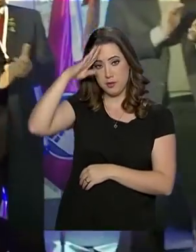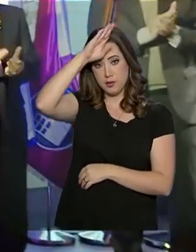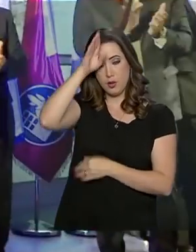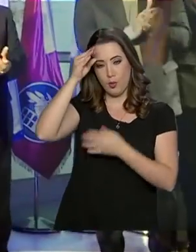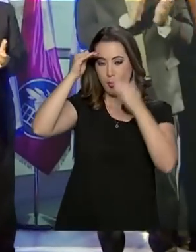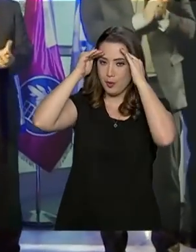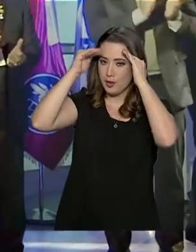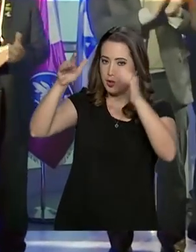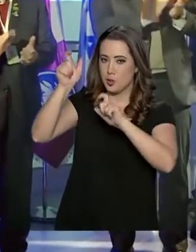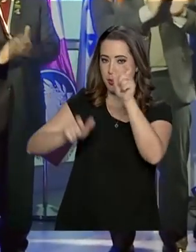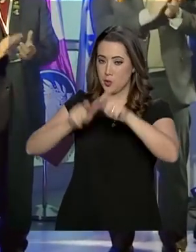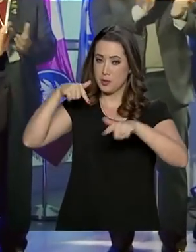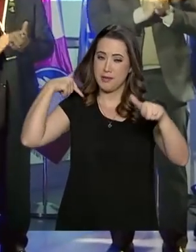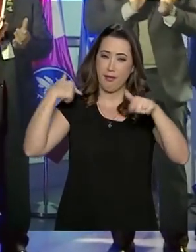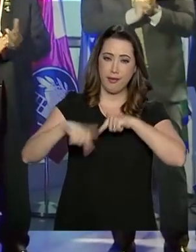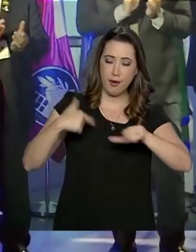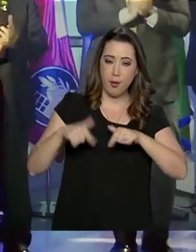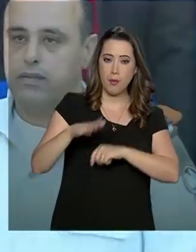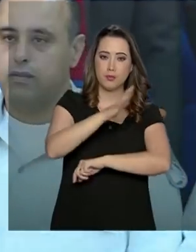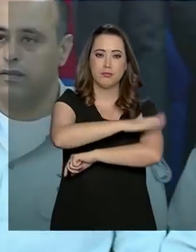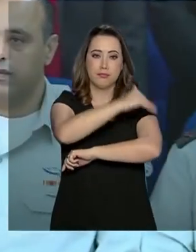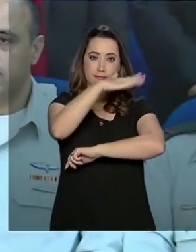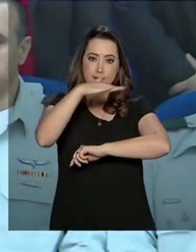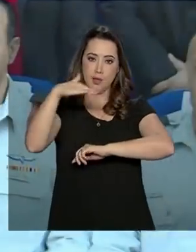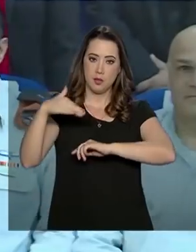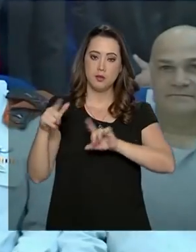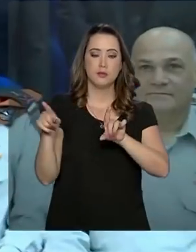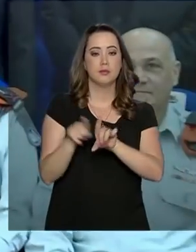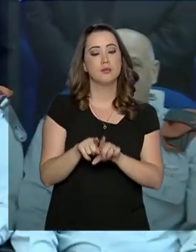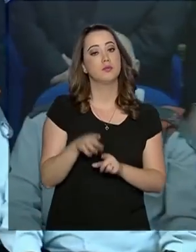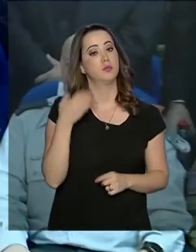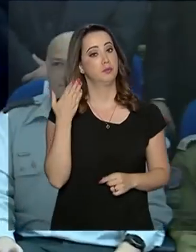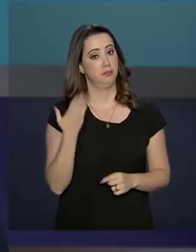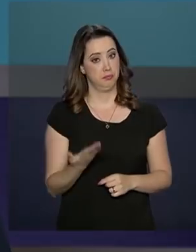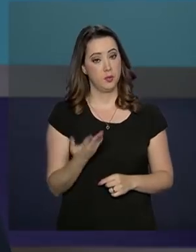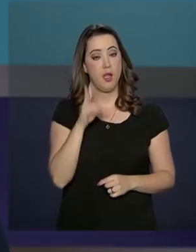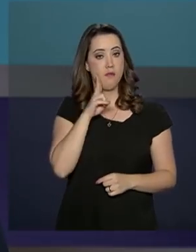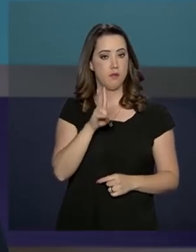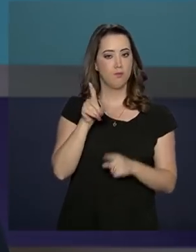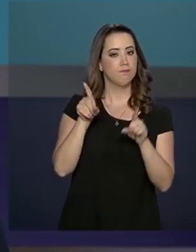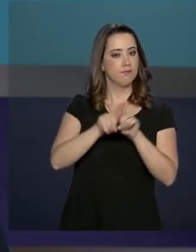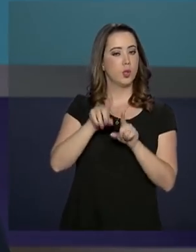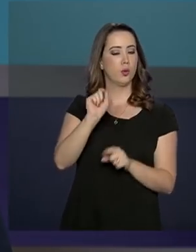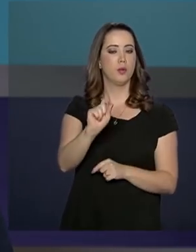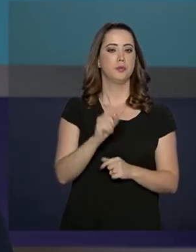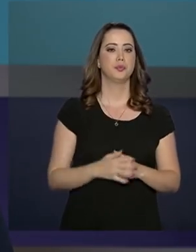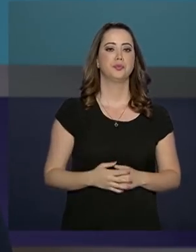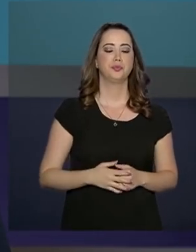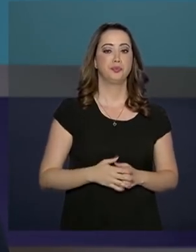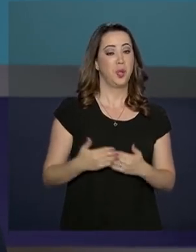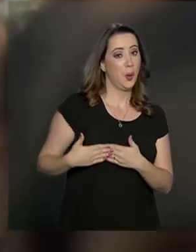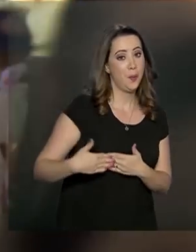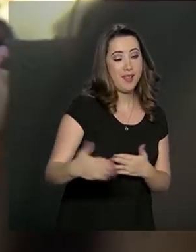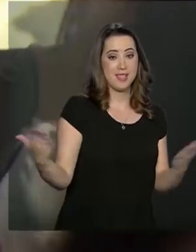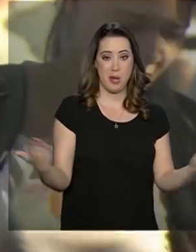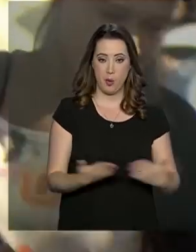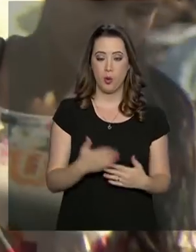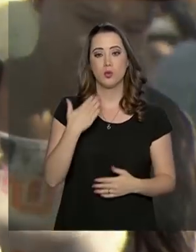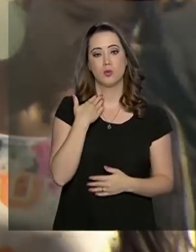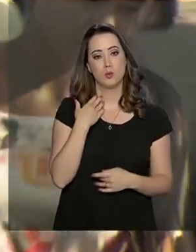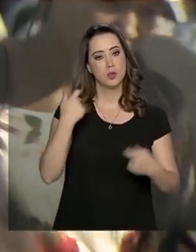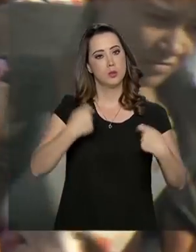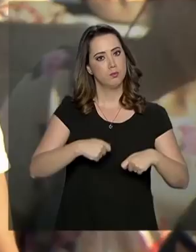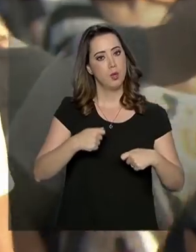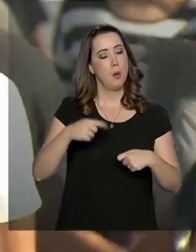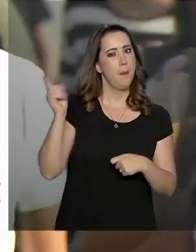militares israelenses que ajudaram no resgate de vítimas de Brumadinho. E veja também, a partir de agora, os bancos